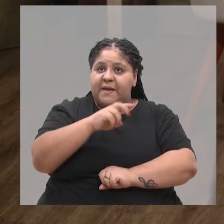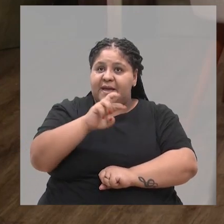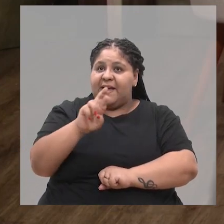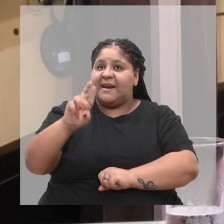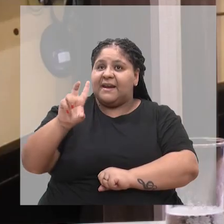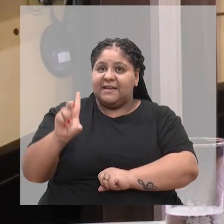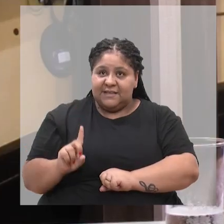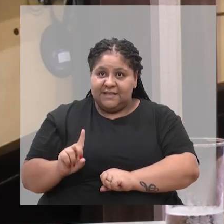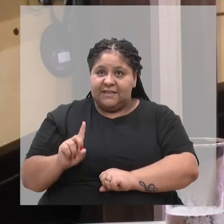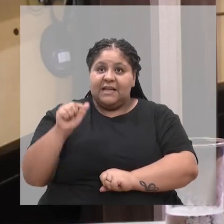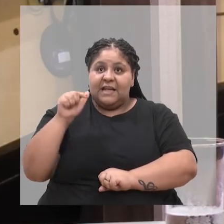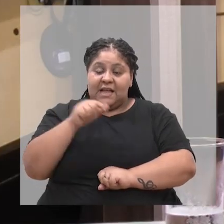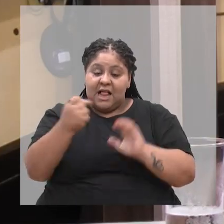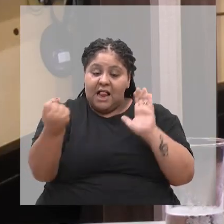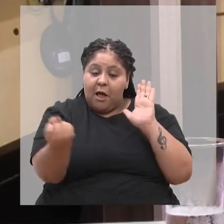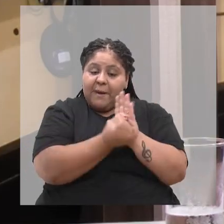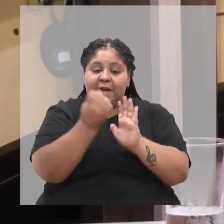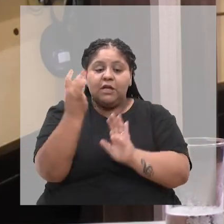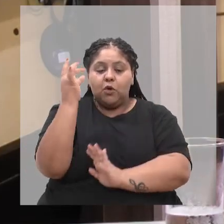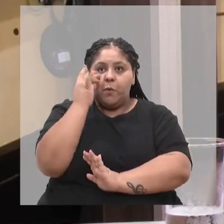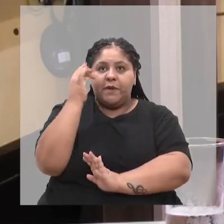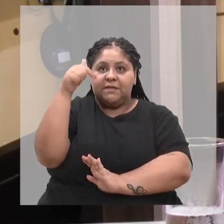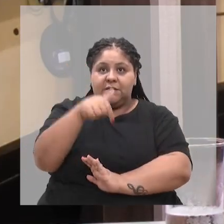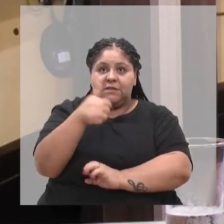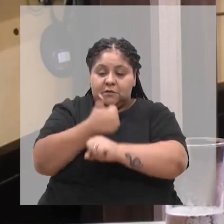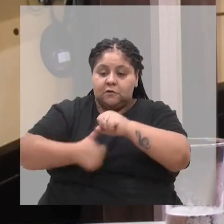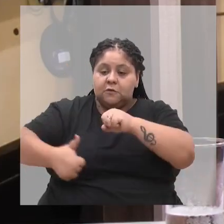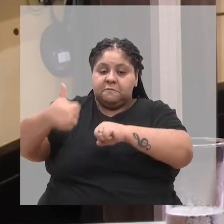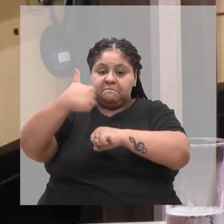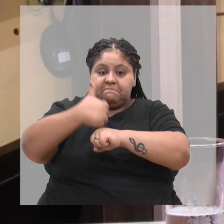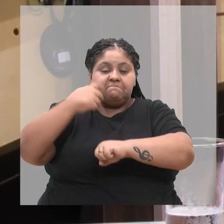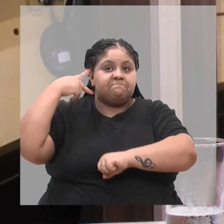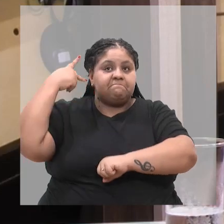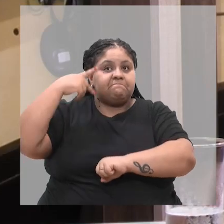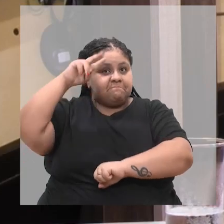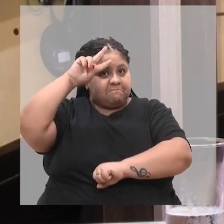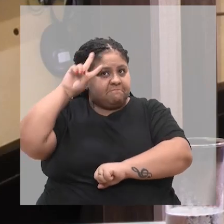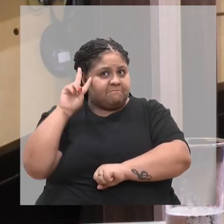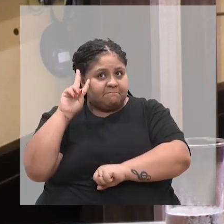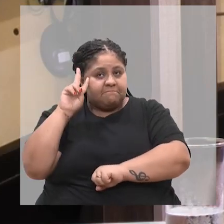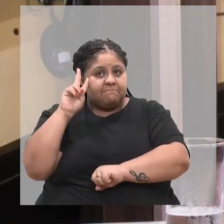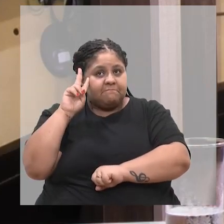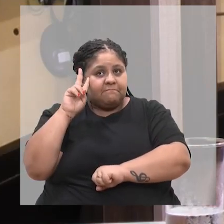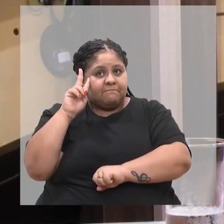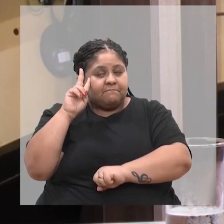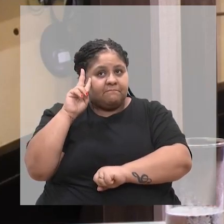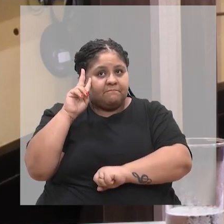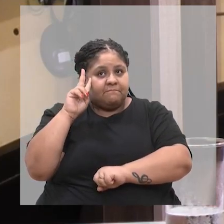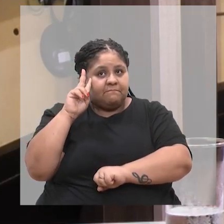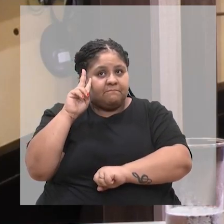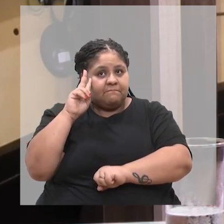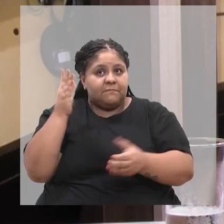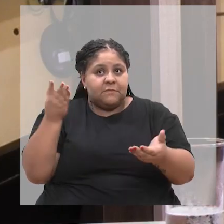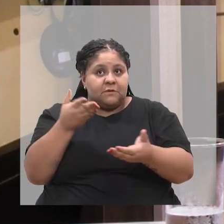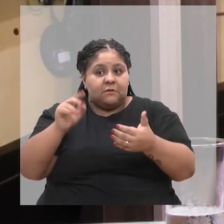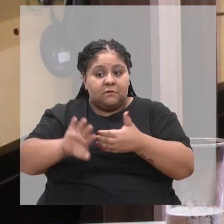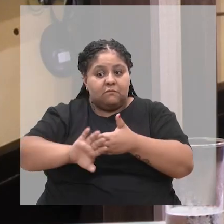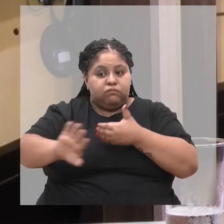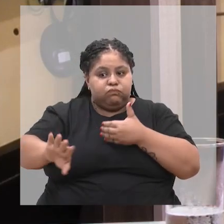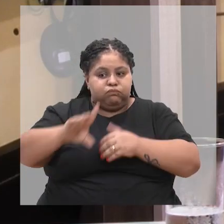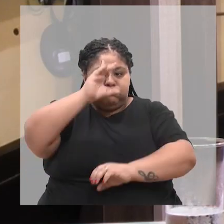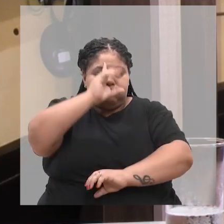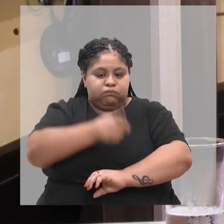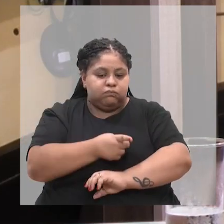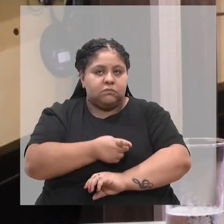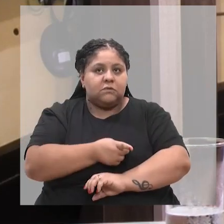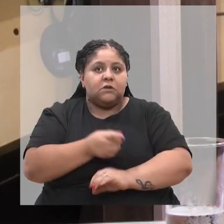Amelete, do PRD. Ela que está marcando presença aqui em substituição, vereador Velocino, ex que se encontra em